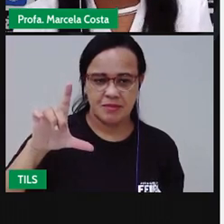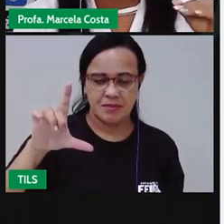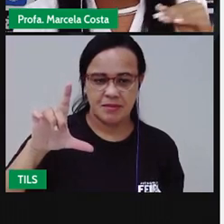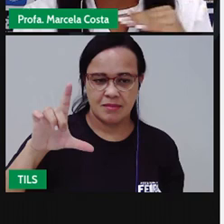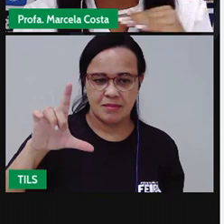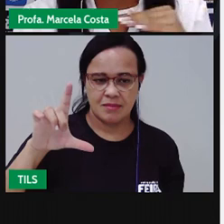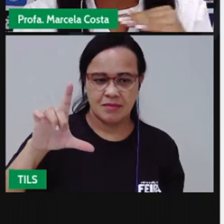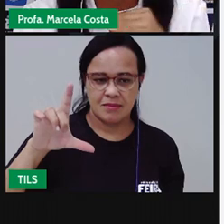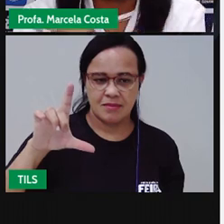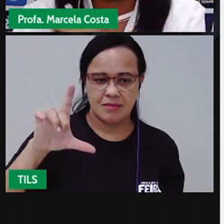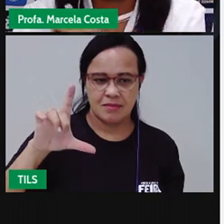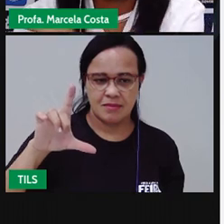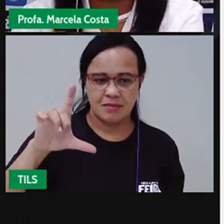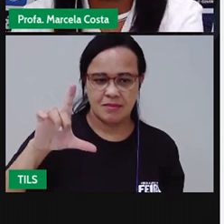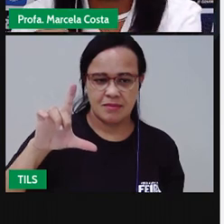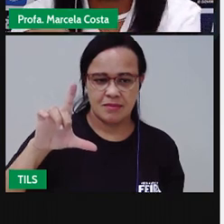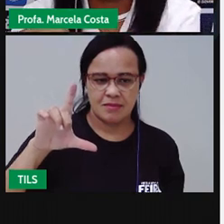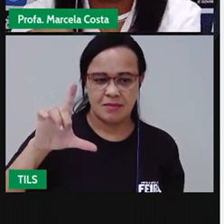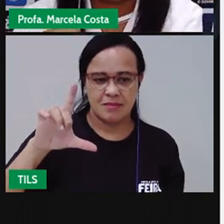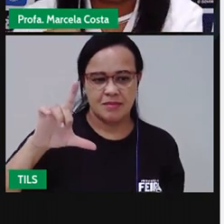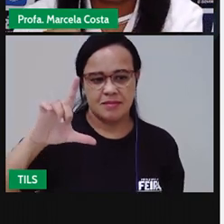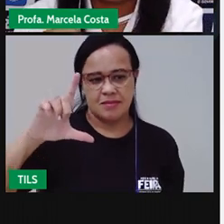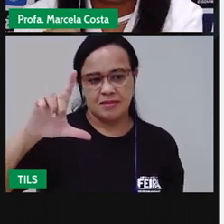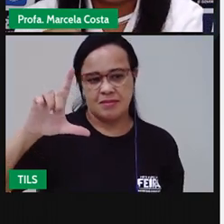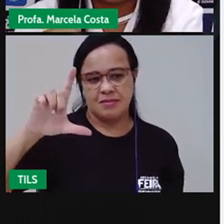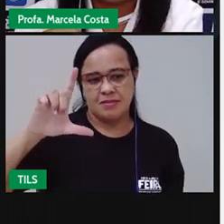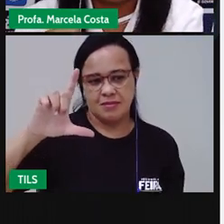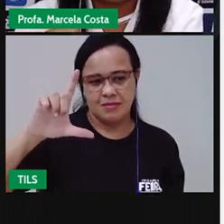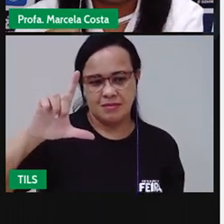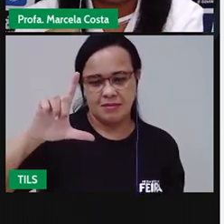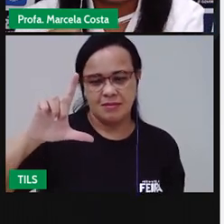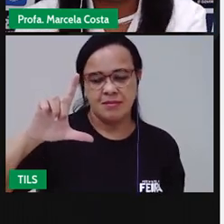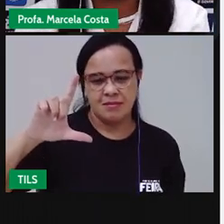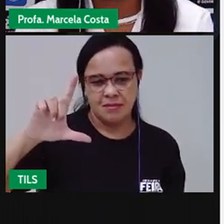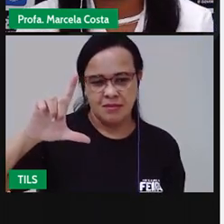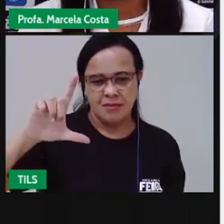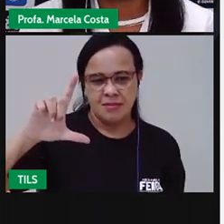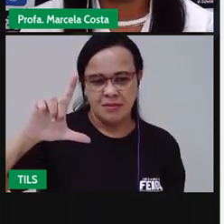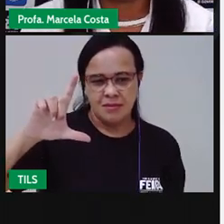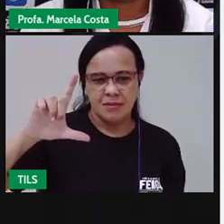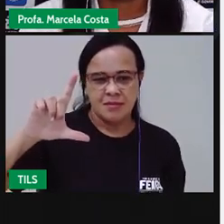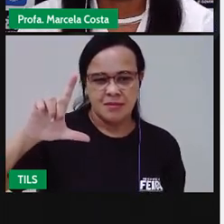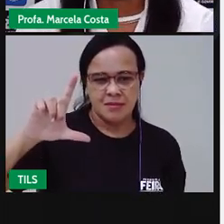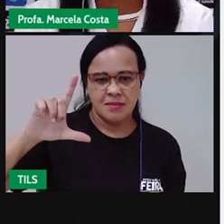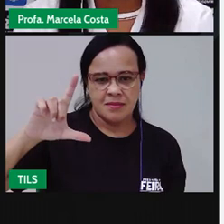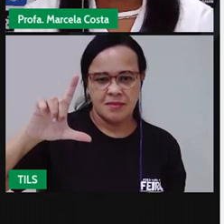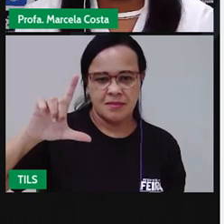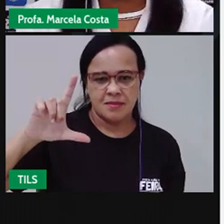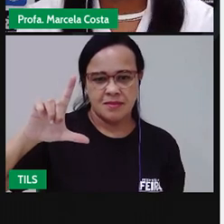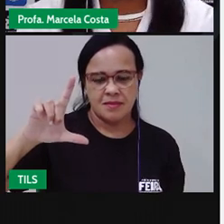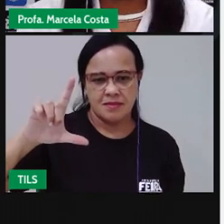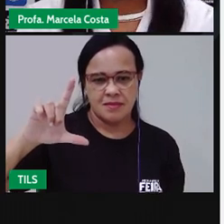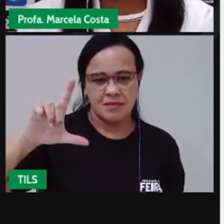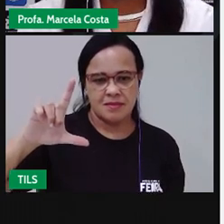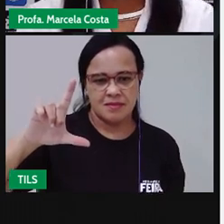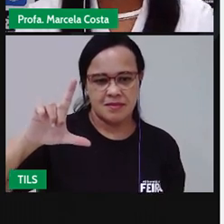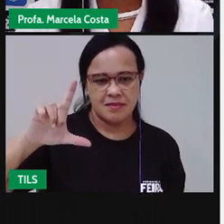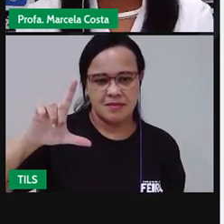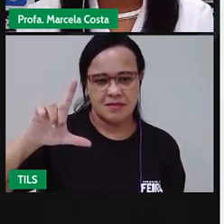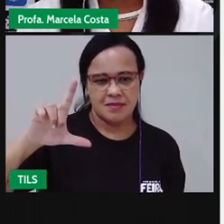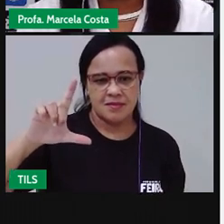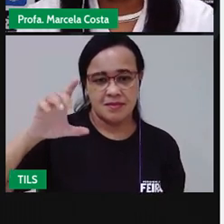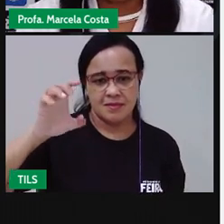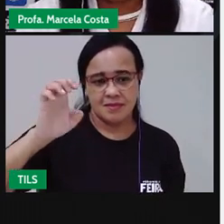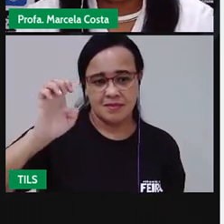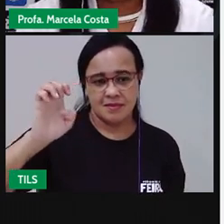Traçado reto para o lado direito. Olha, preste atenção no movimento. Agora, a letra